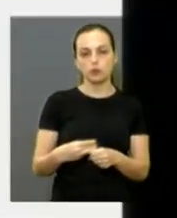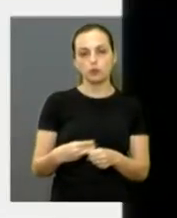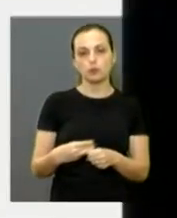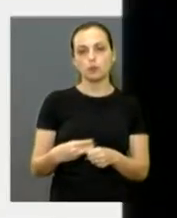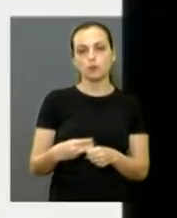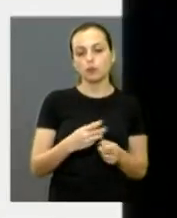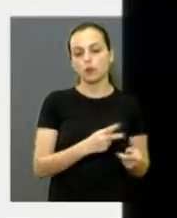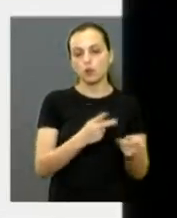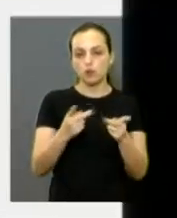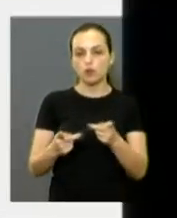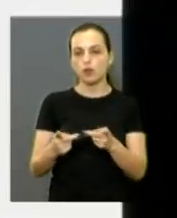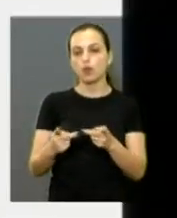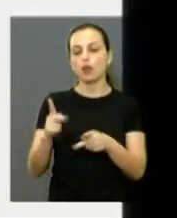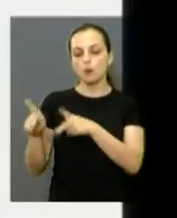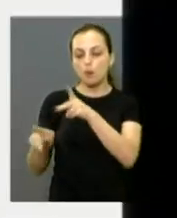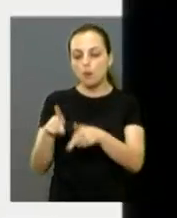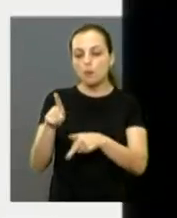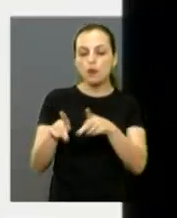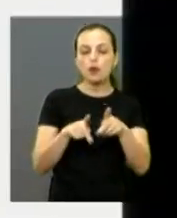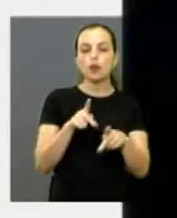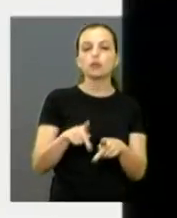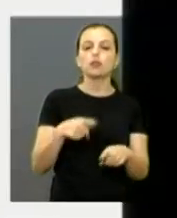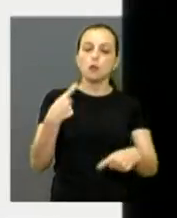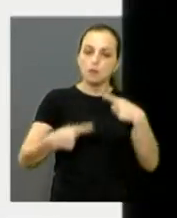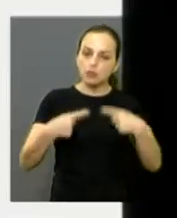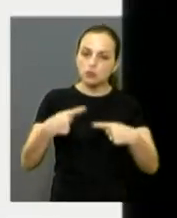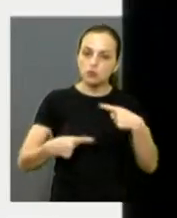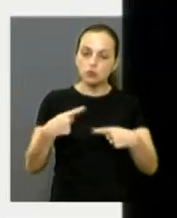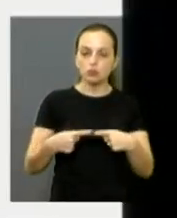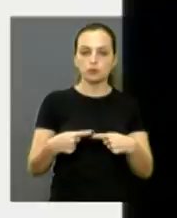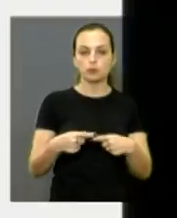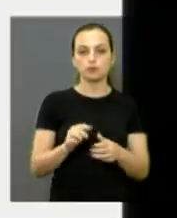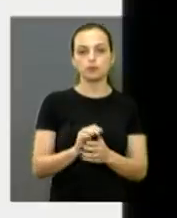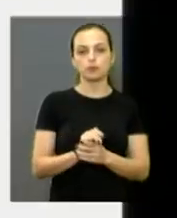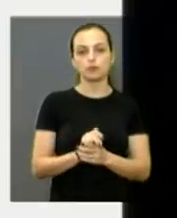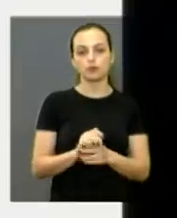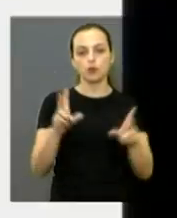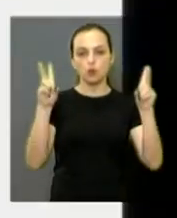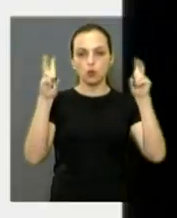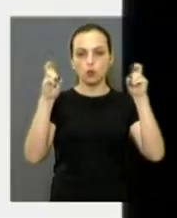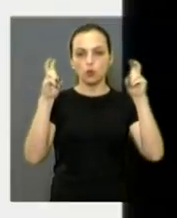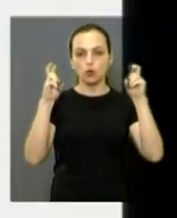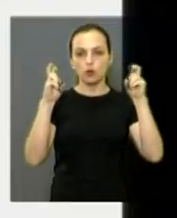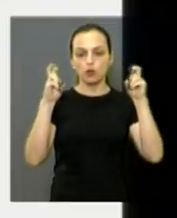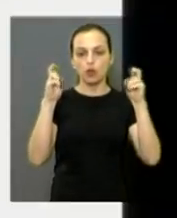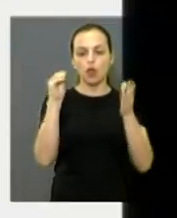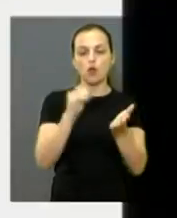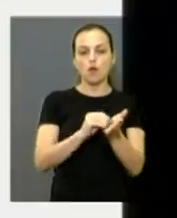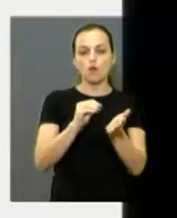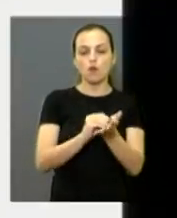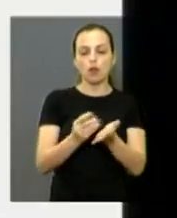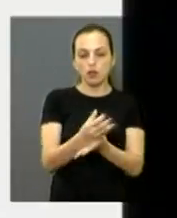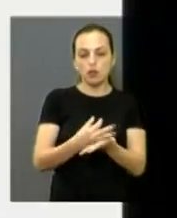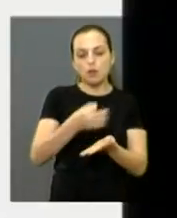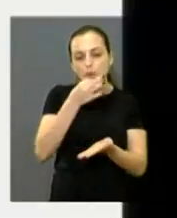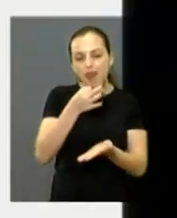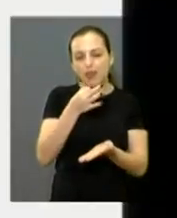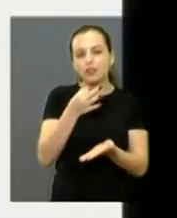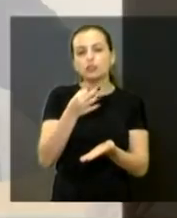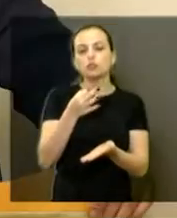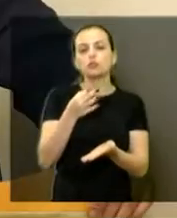convidar toda a população que está nos ouvindo, para a gente discutir, com o tema, falta de remédio, medicação,